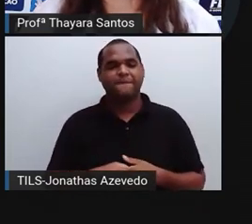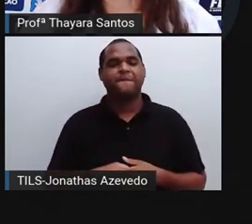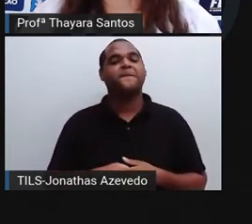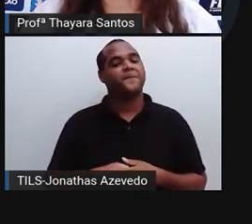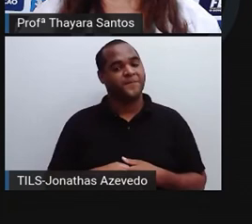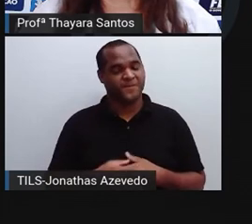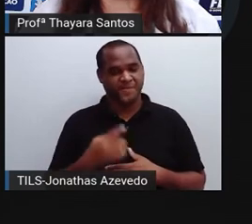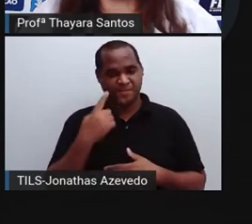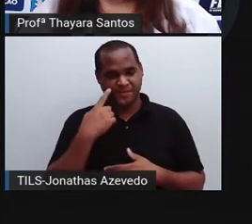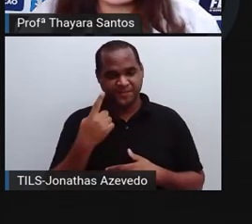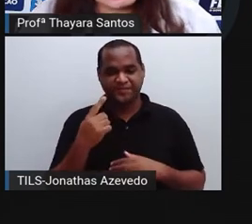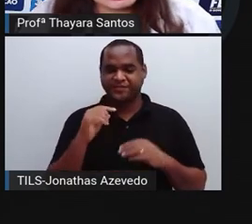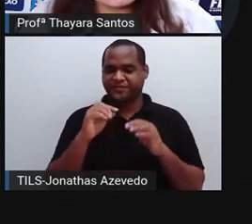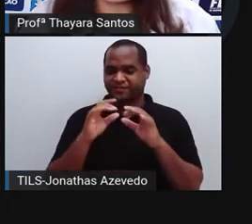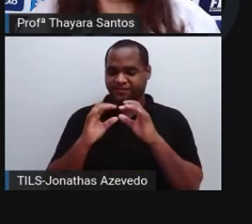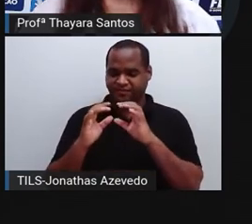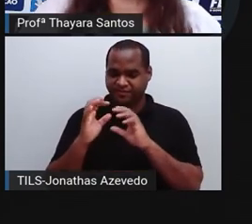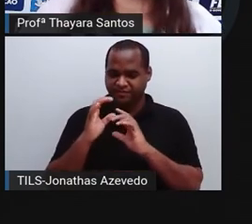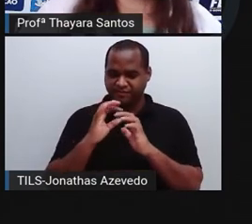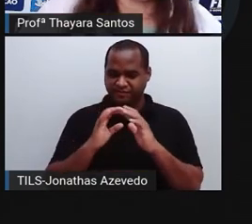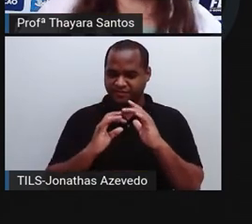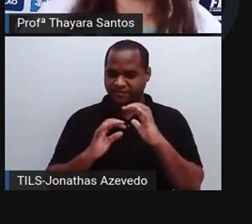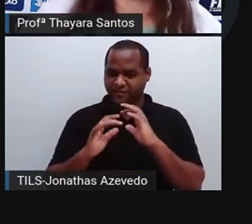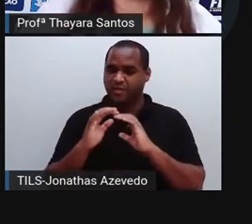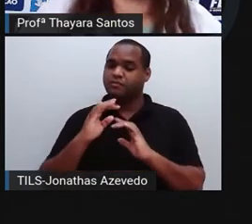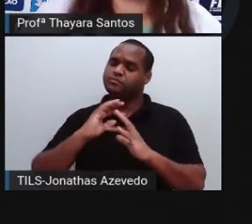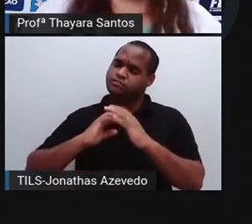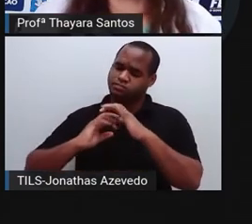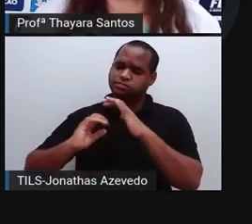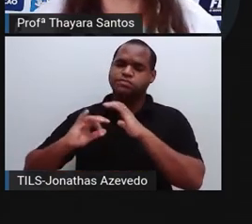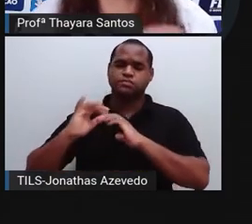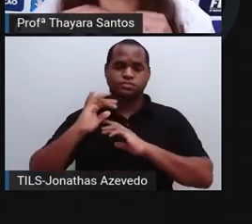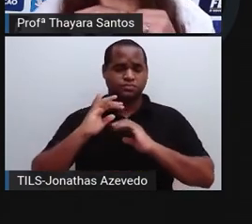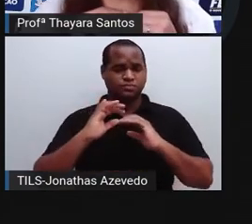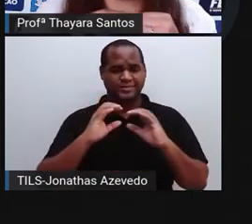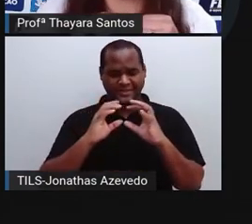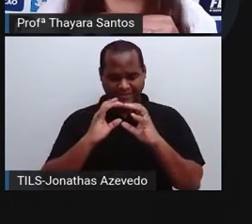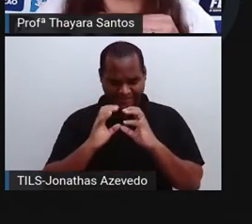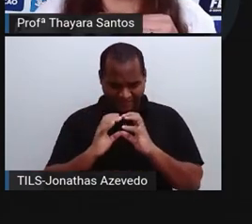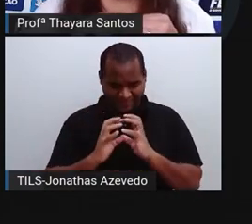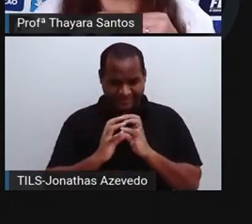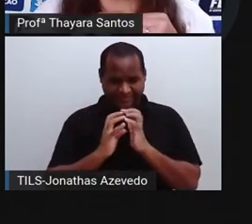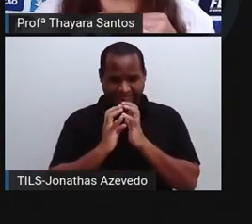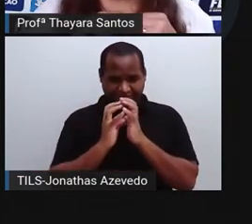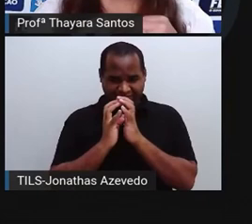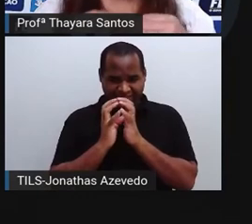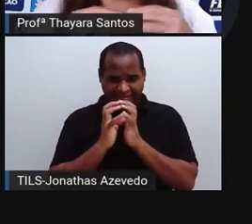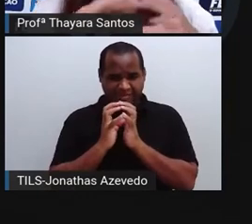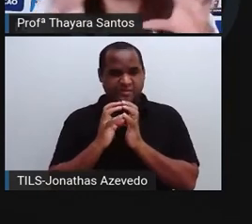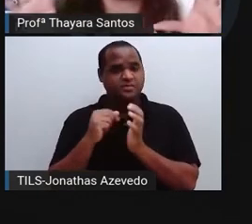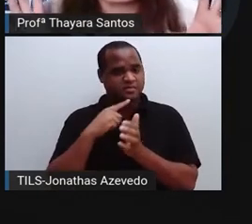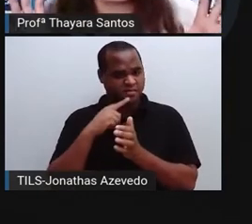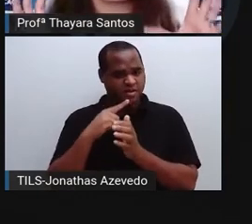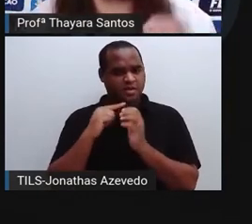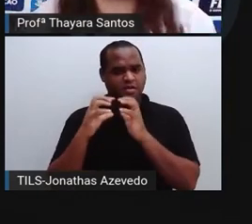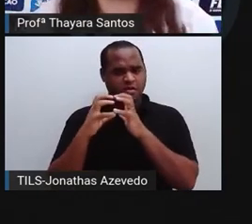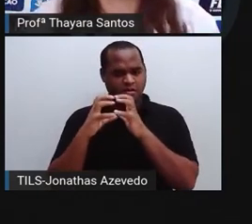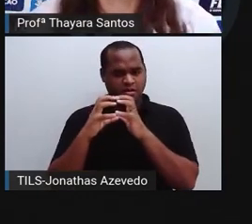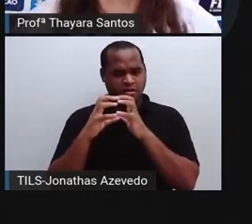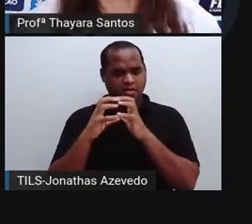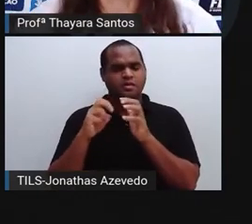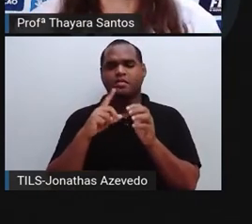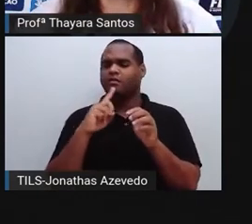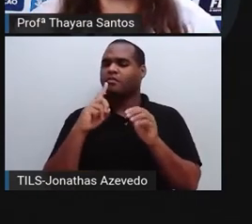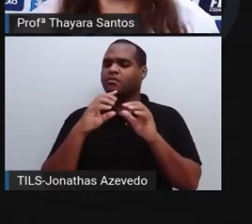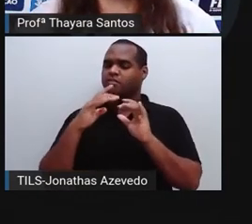Aqui a gente tem eles juntinhos, mas eles estão se agitando. Não estão grudados como estava no estado anterior, formando aquele desenho ali.